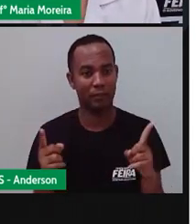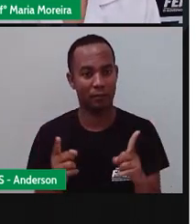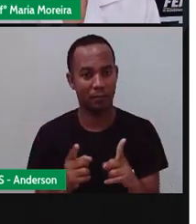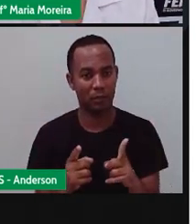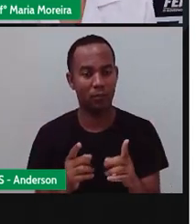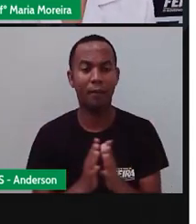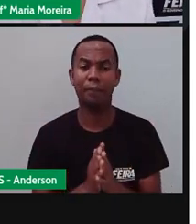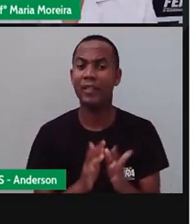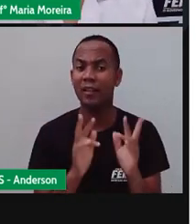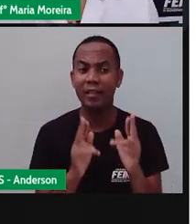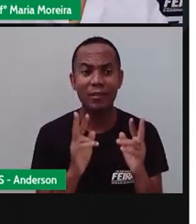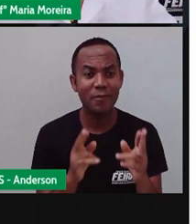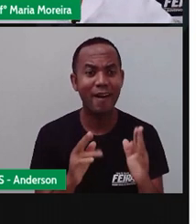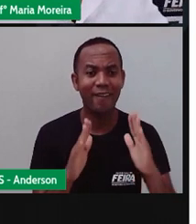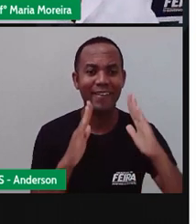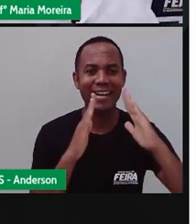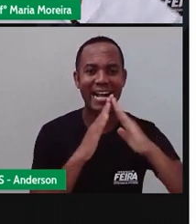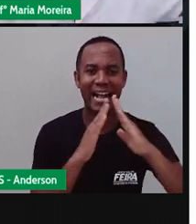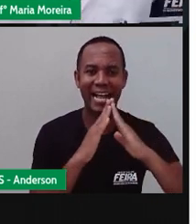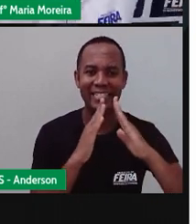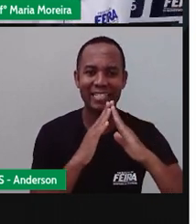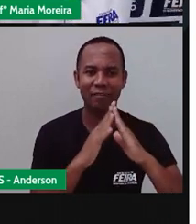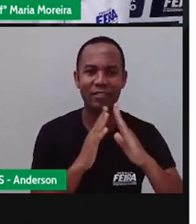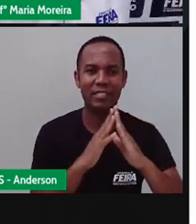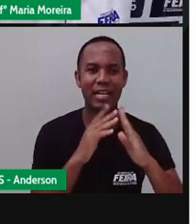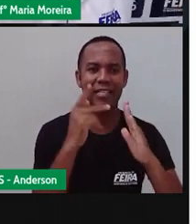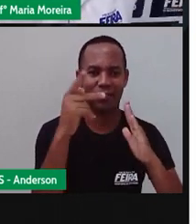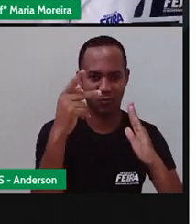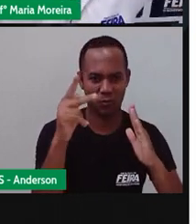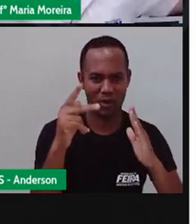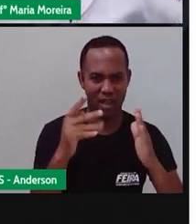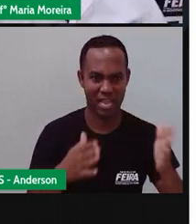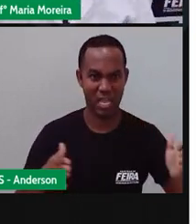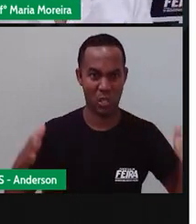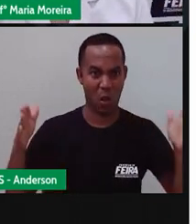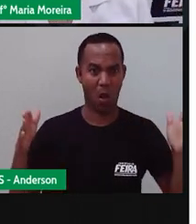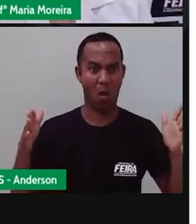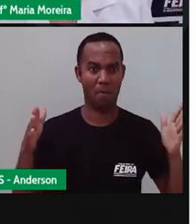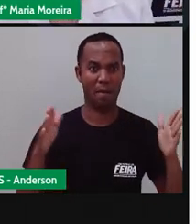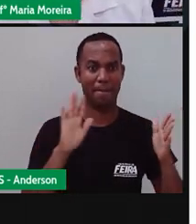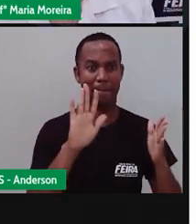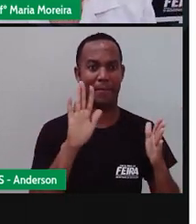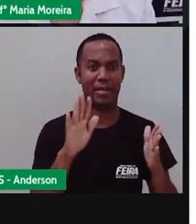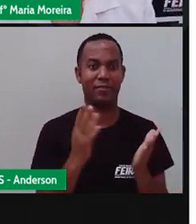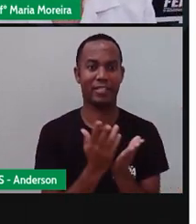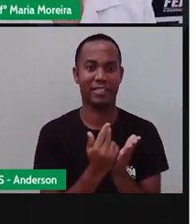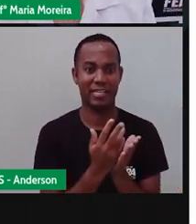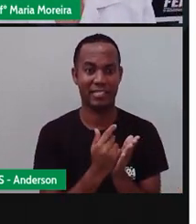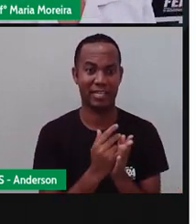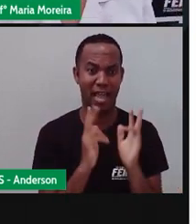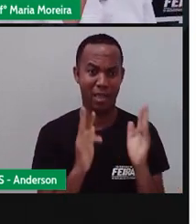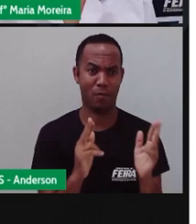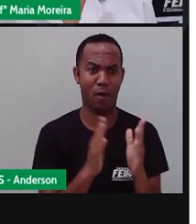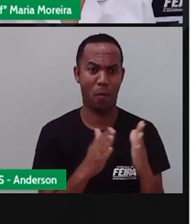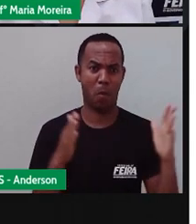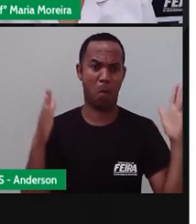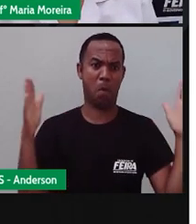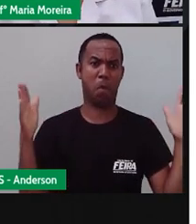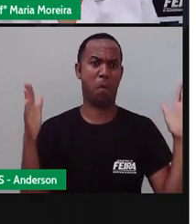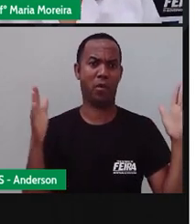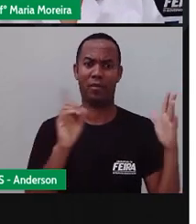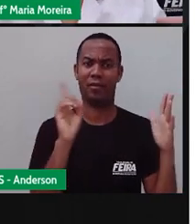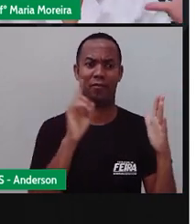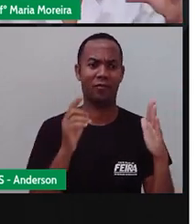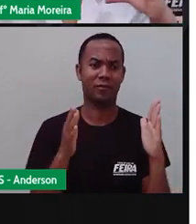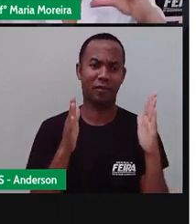que quando eu começo a rabiscar, eu teria que ter um papel gigantesco, enorme, para conseguir fazer essa casa. E aí o que é que eu faço? Eu